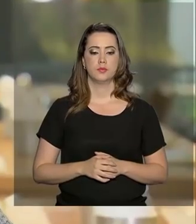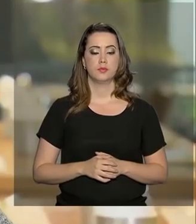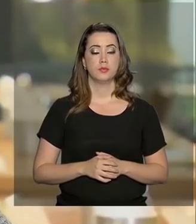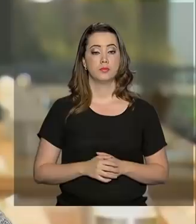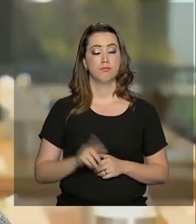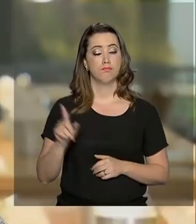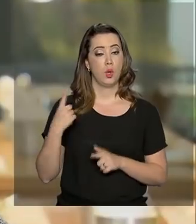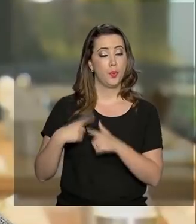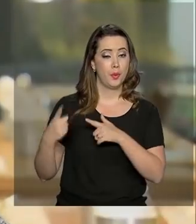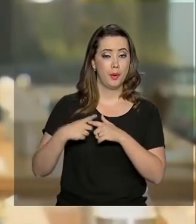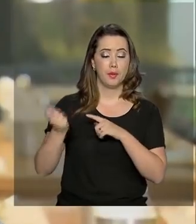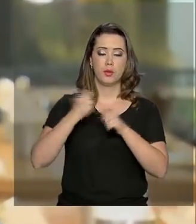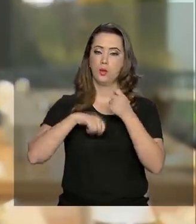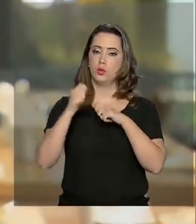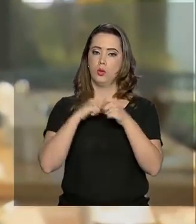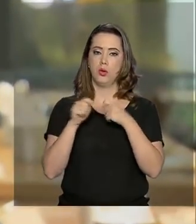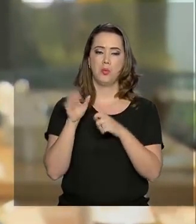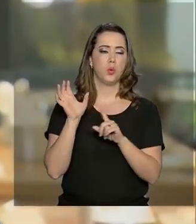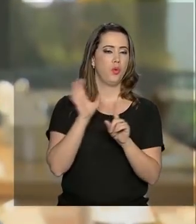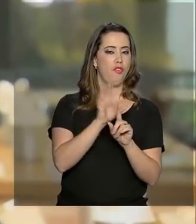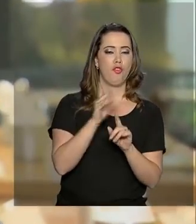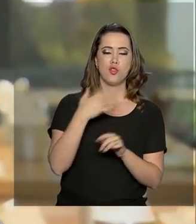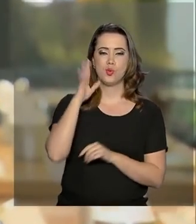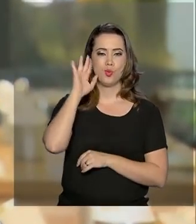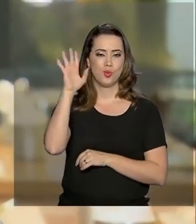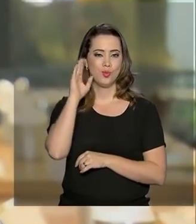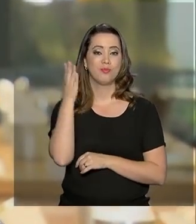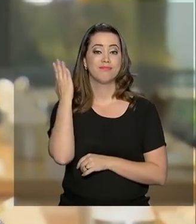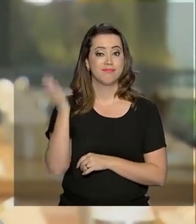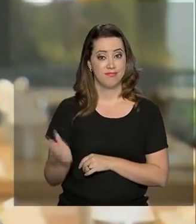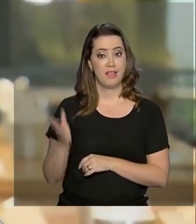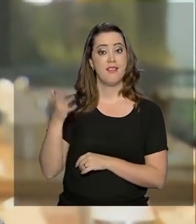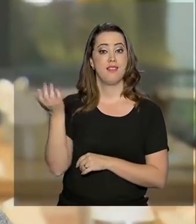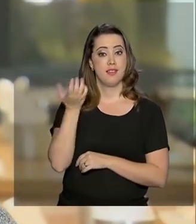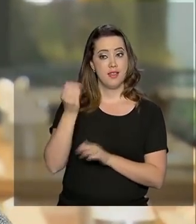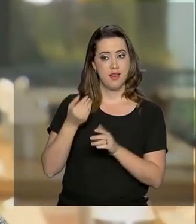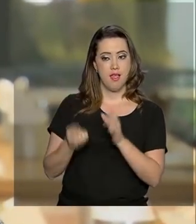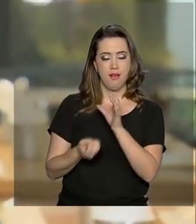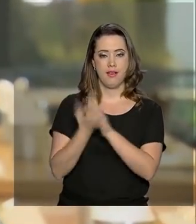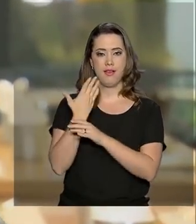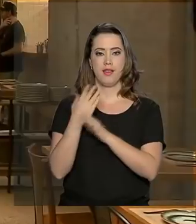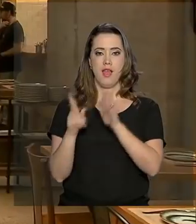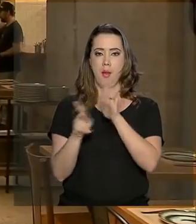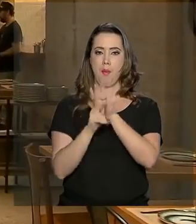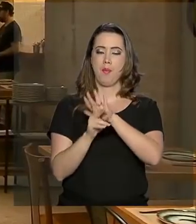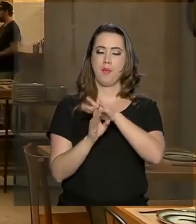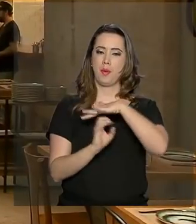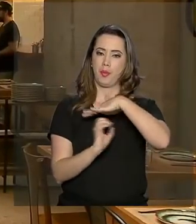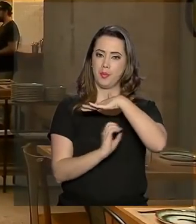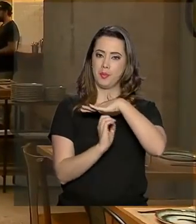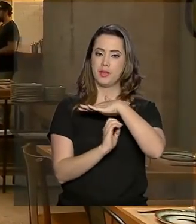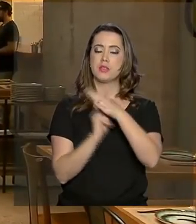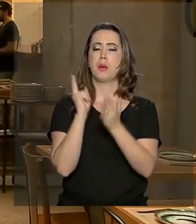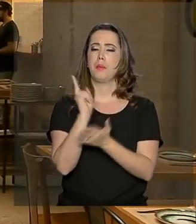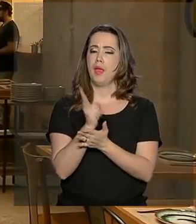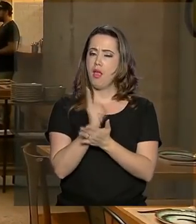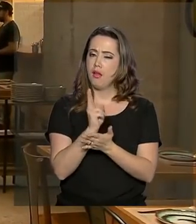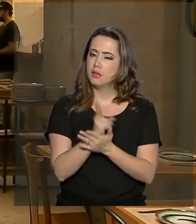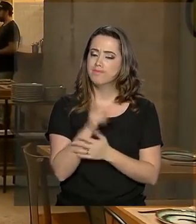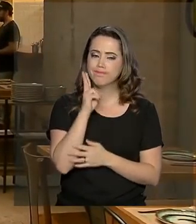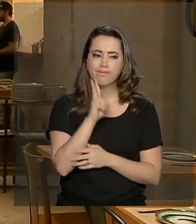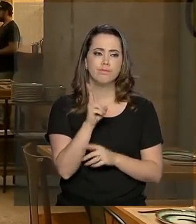A crise econômica não afetou o sonho de Gustavo de ser dono do próprio negócio. Mesmo com todas as